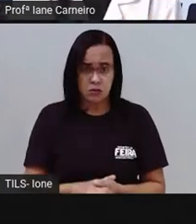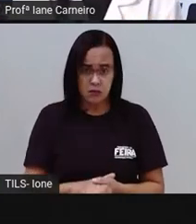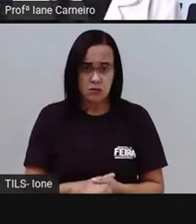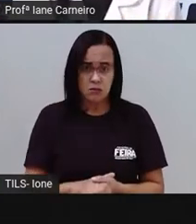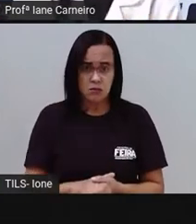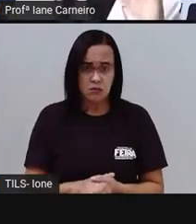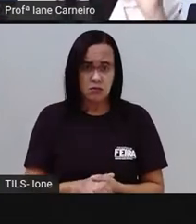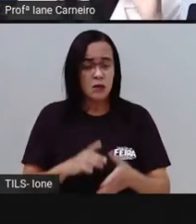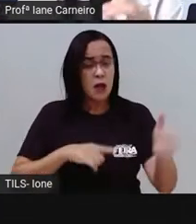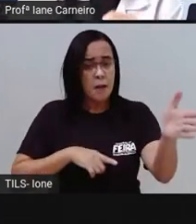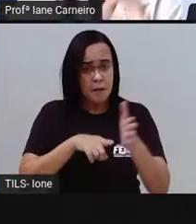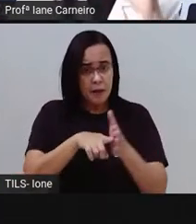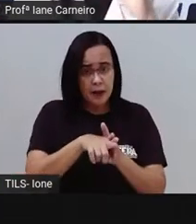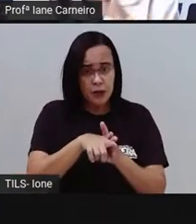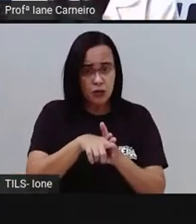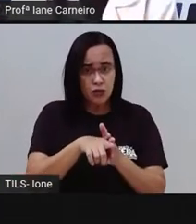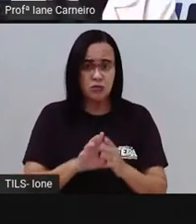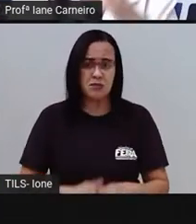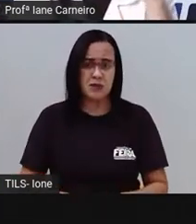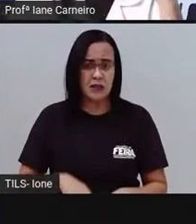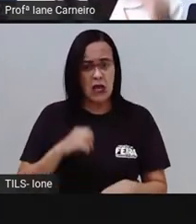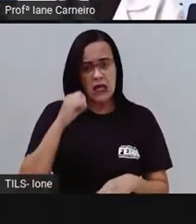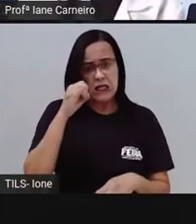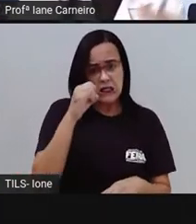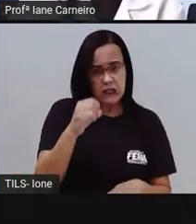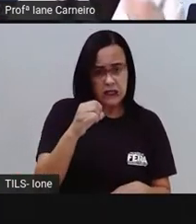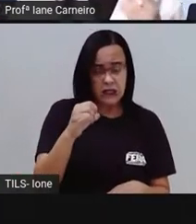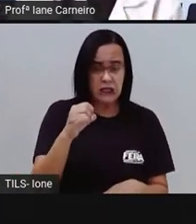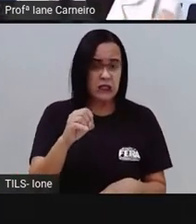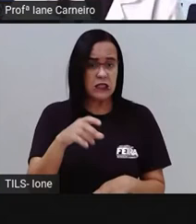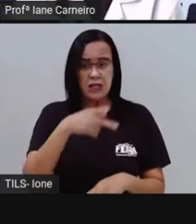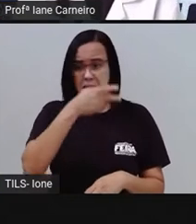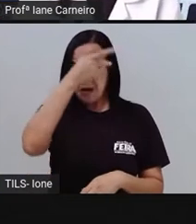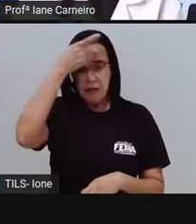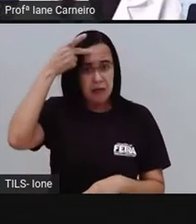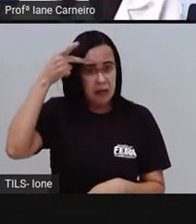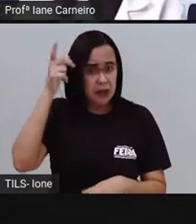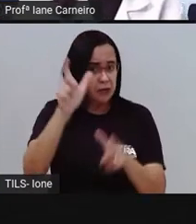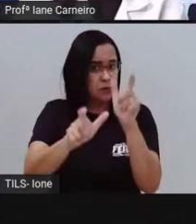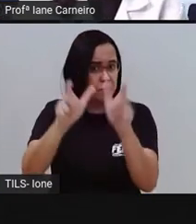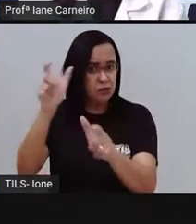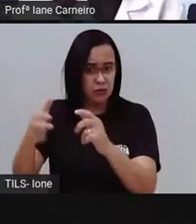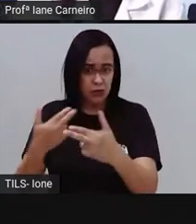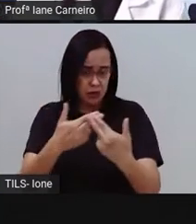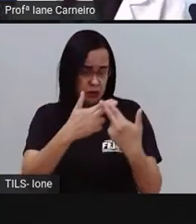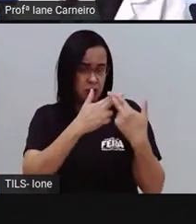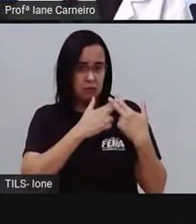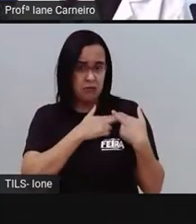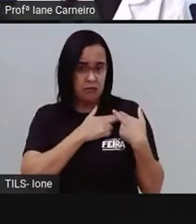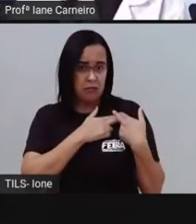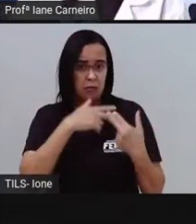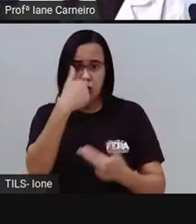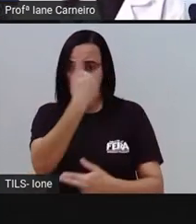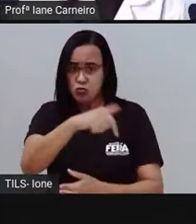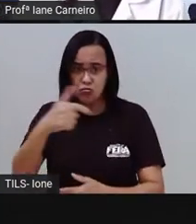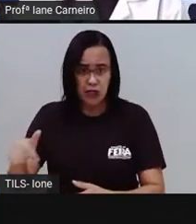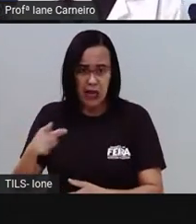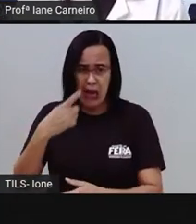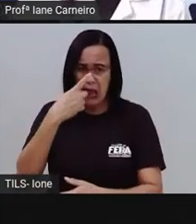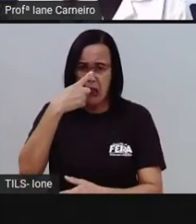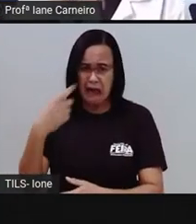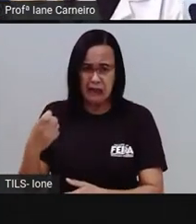acontece quando não temos responsabilidade com o lixo? O que será que acontece?